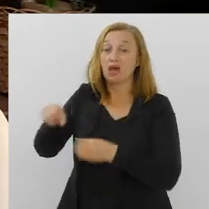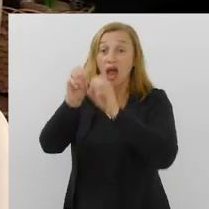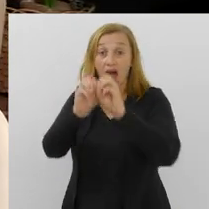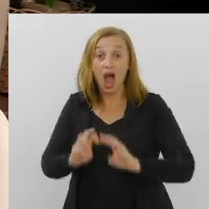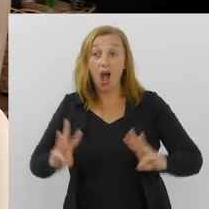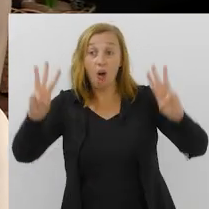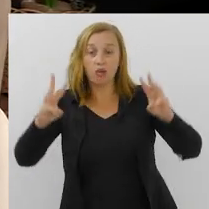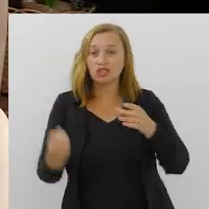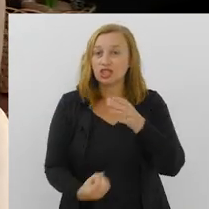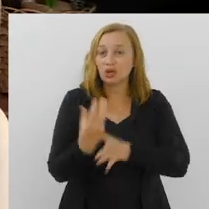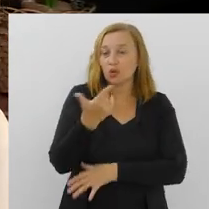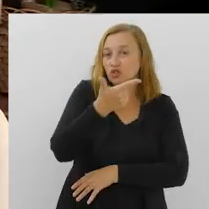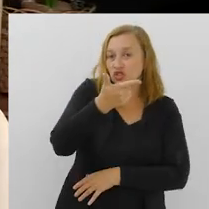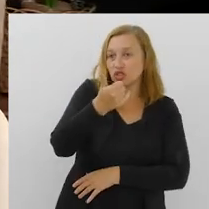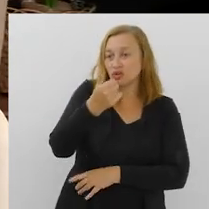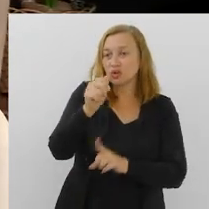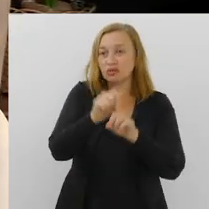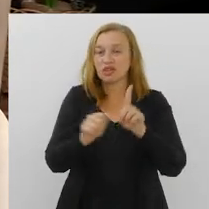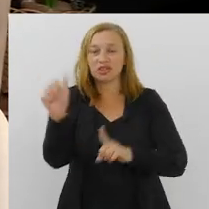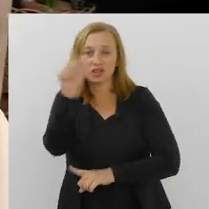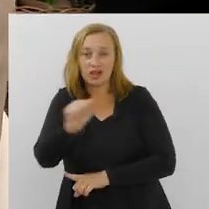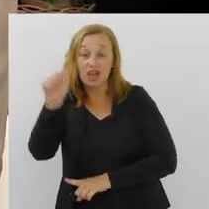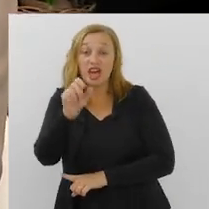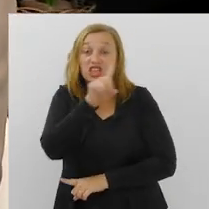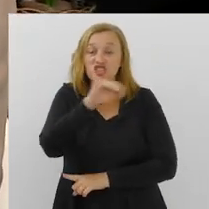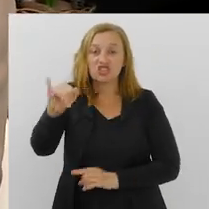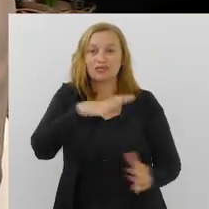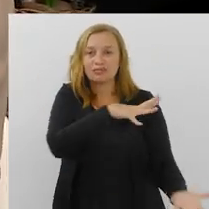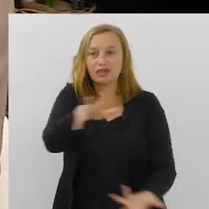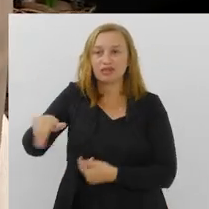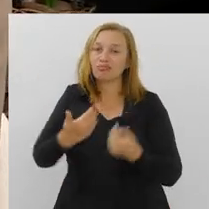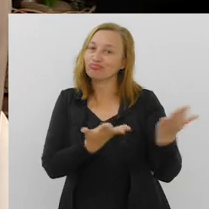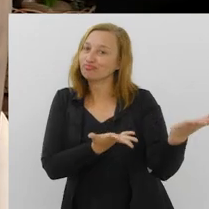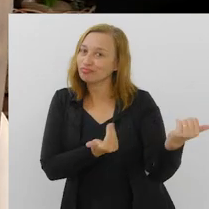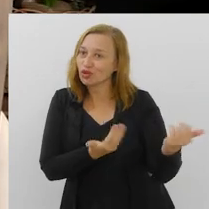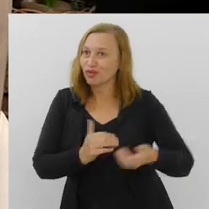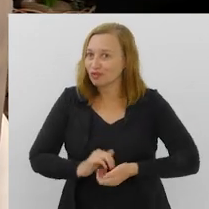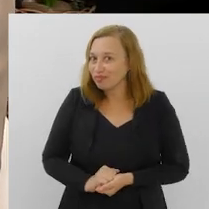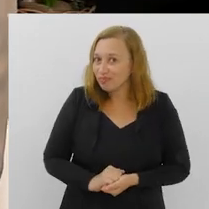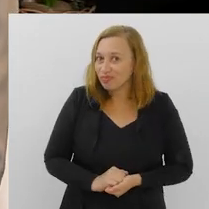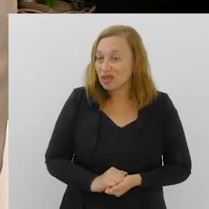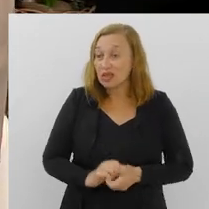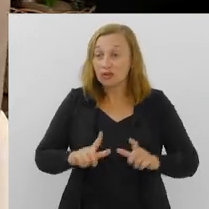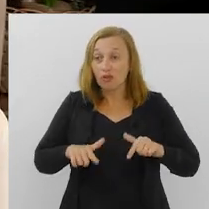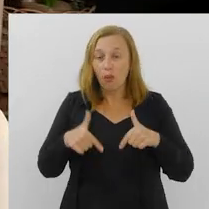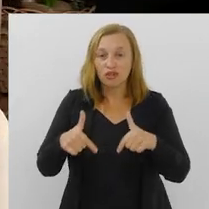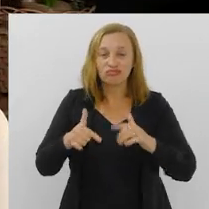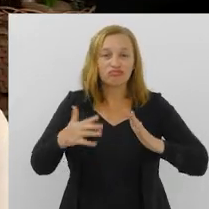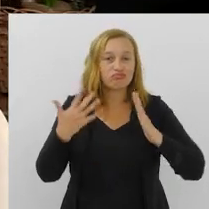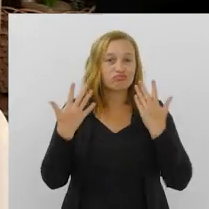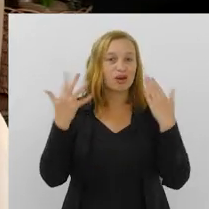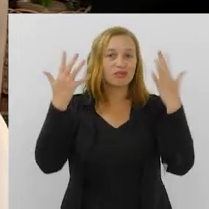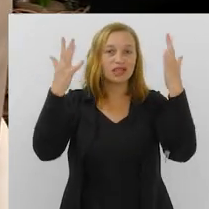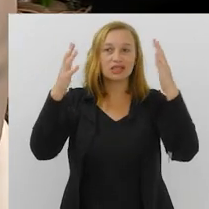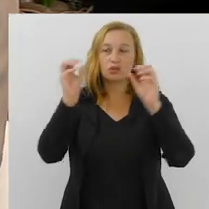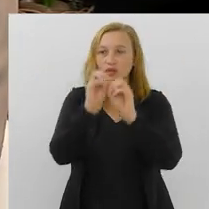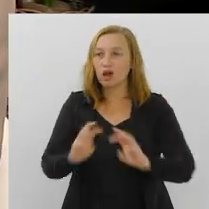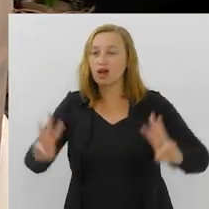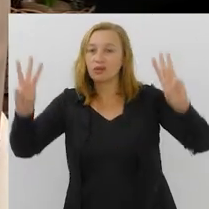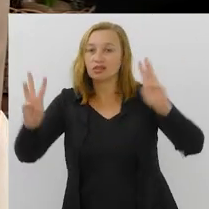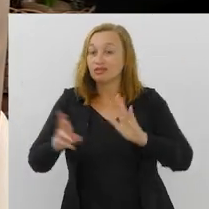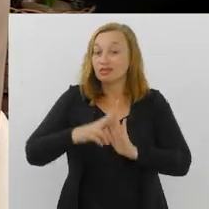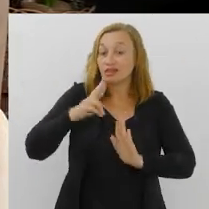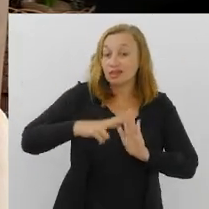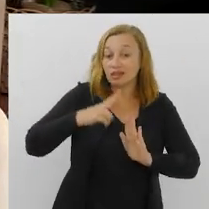instituiu o dia 12 de agosto, Dia Internacional da Juventude. Esse foi um ato de celebração da ONU através de uma